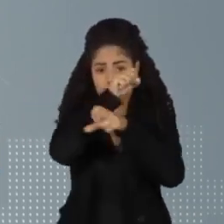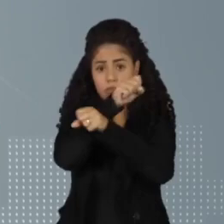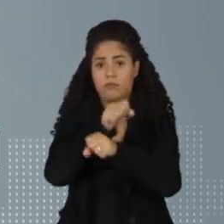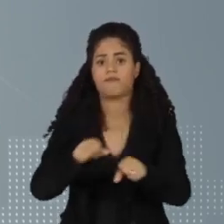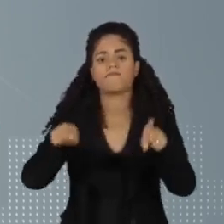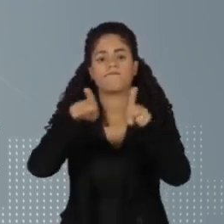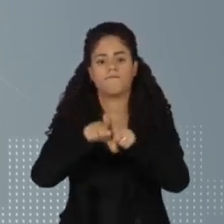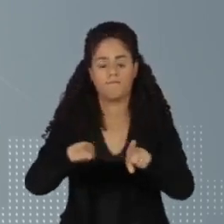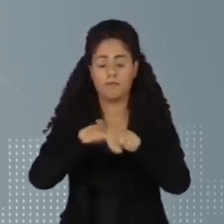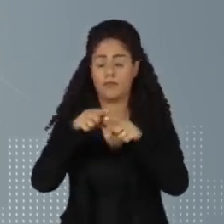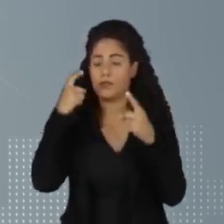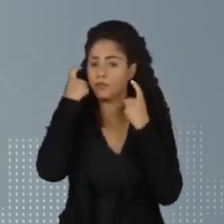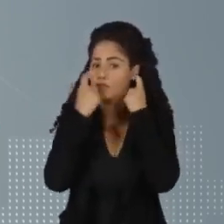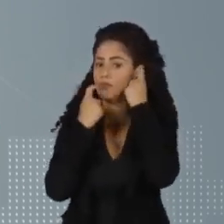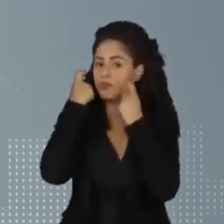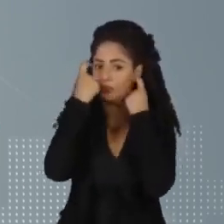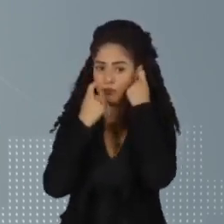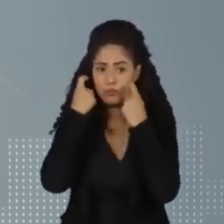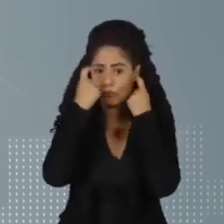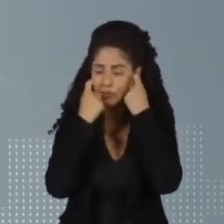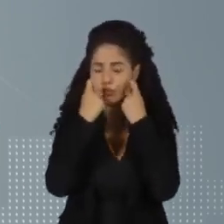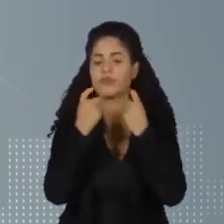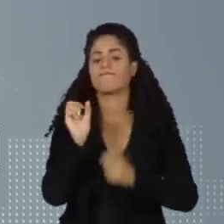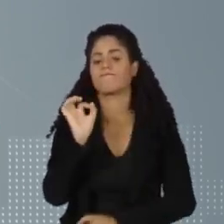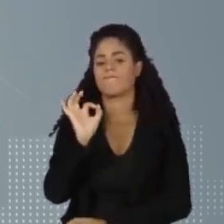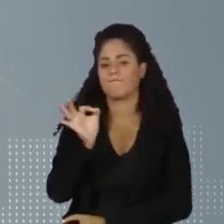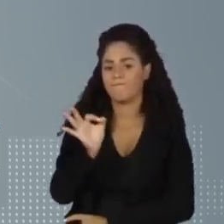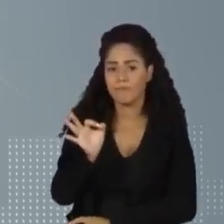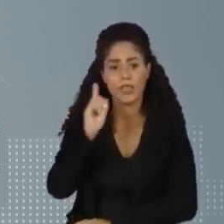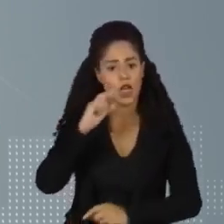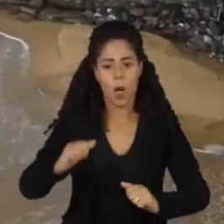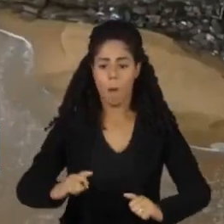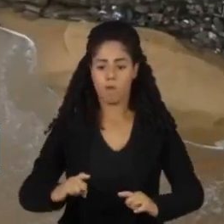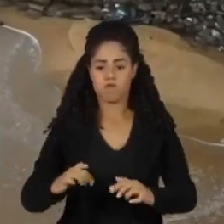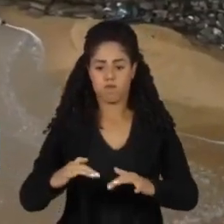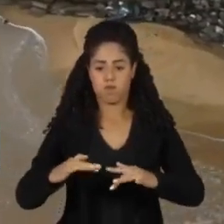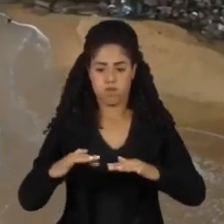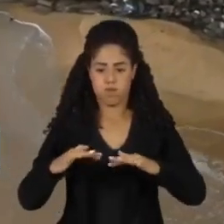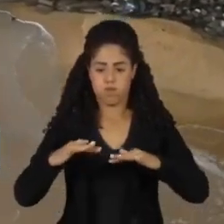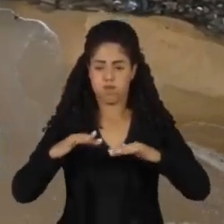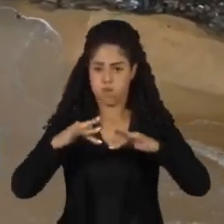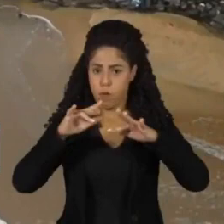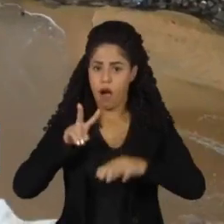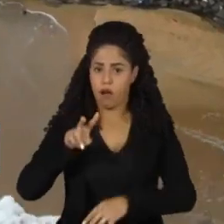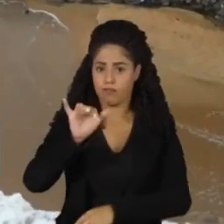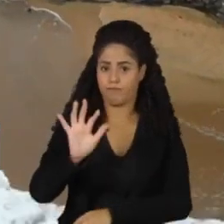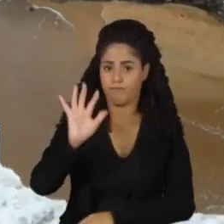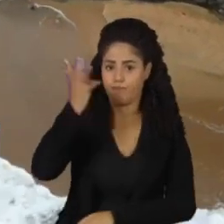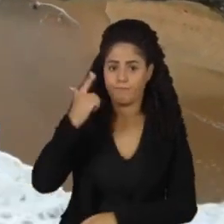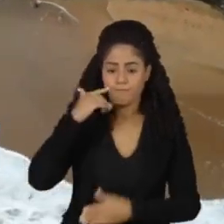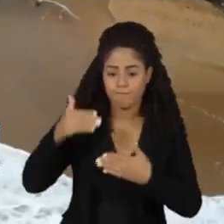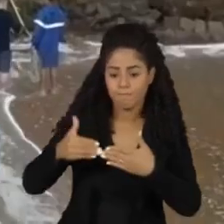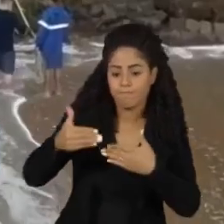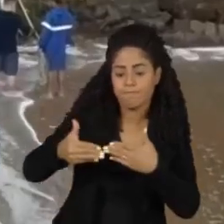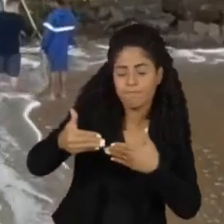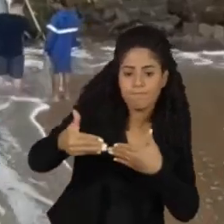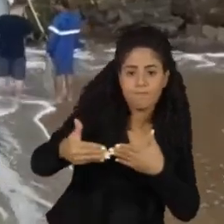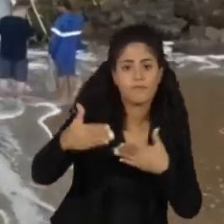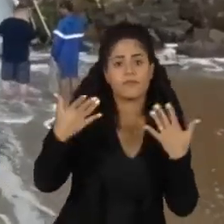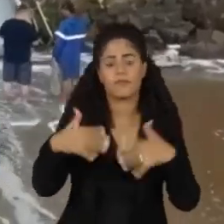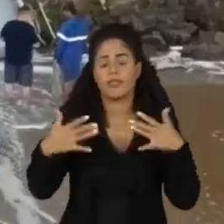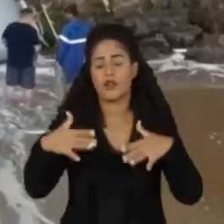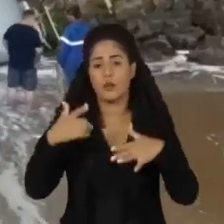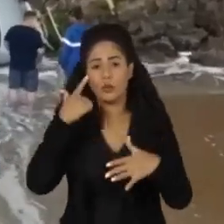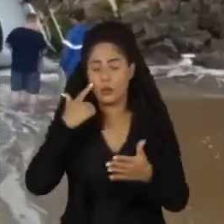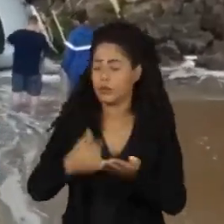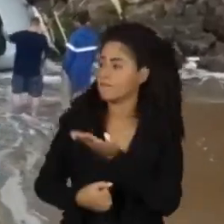realmente nos preocupa bastante. Nós teremos aí os volumes bastante expressivos nesses próximos dias. E já com o solo encharcado